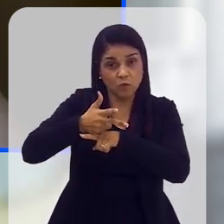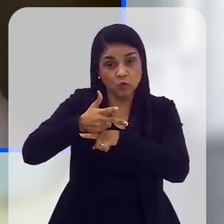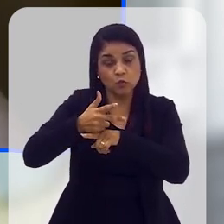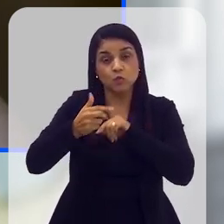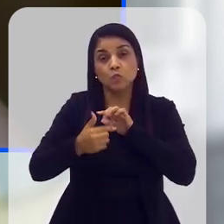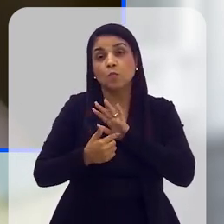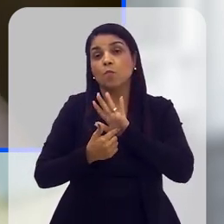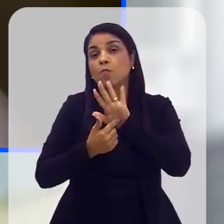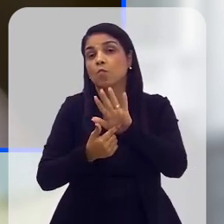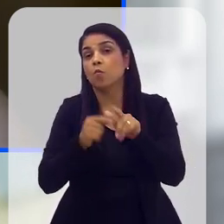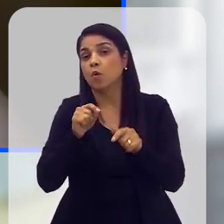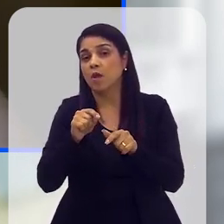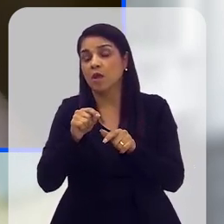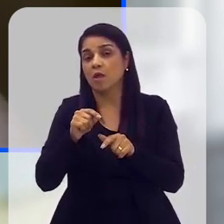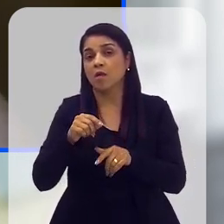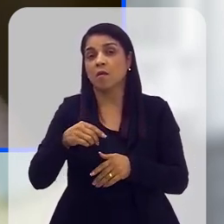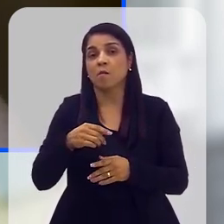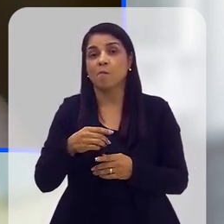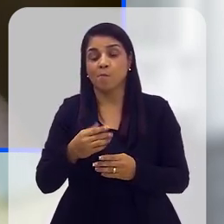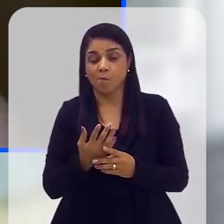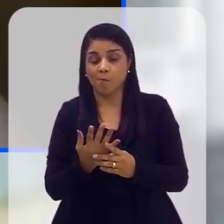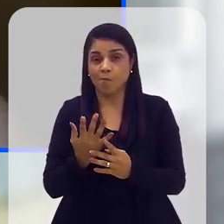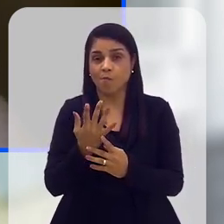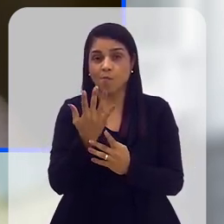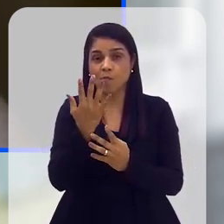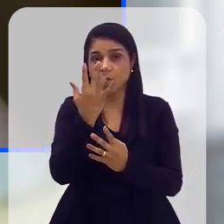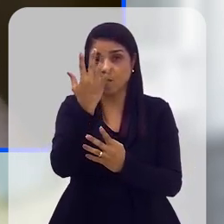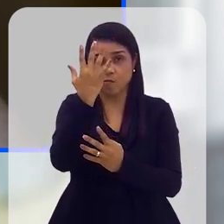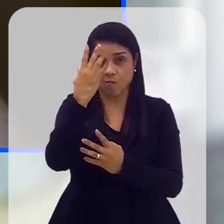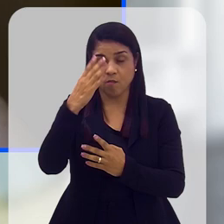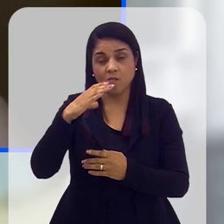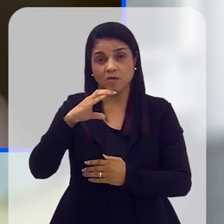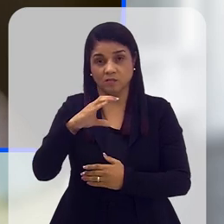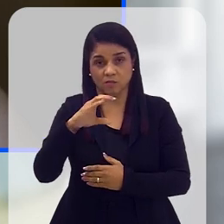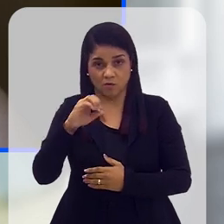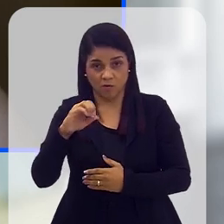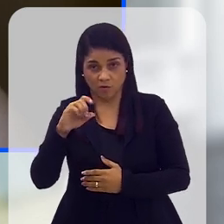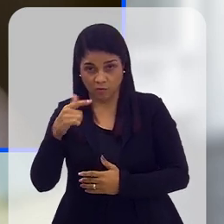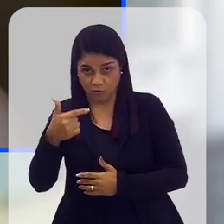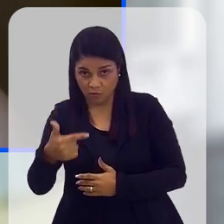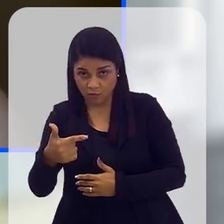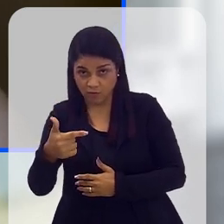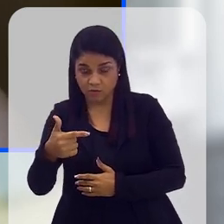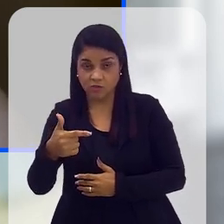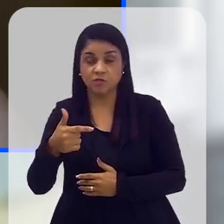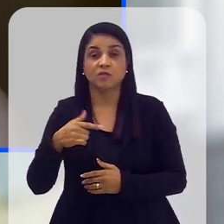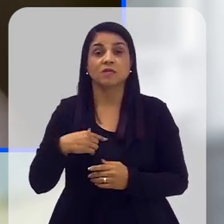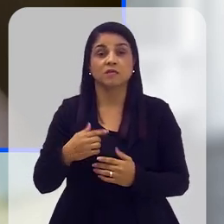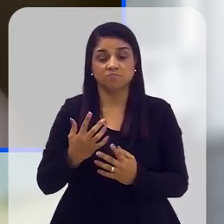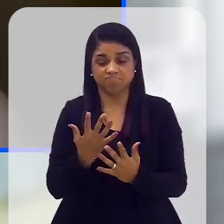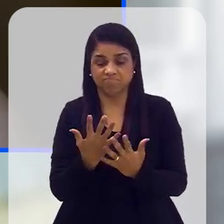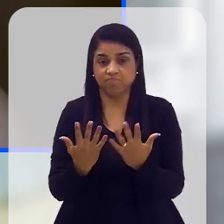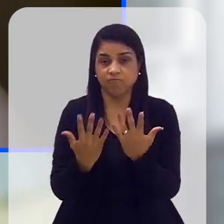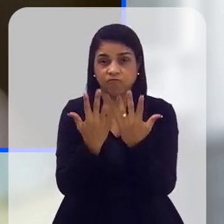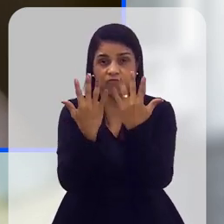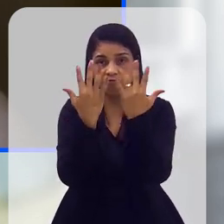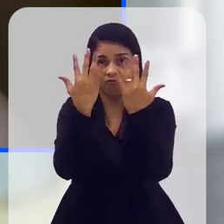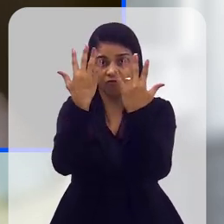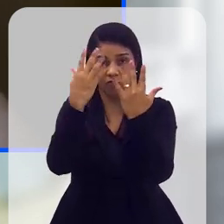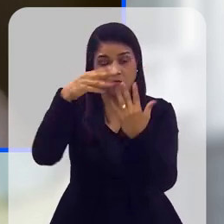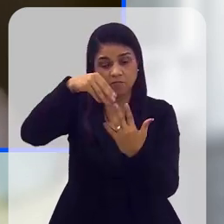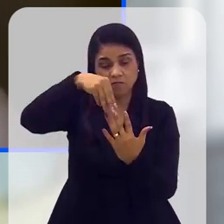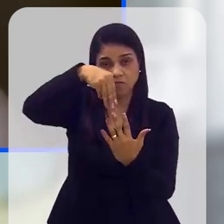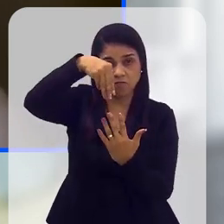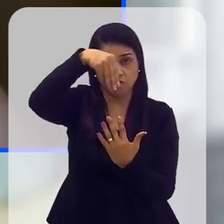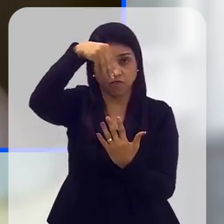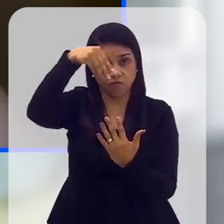vídeo mostrando a produção de monóxido de carbono e dióxido de carbono no mundo. E ficou